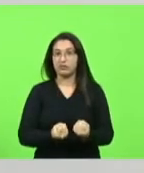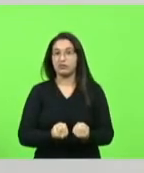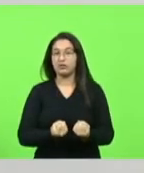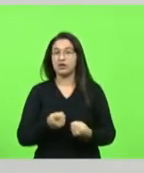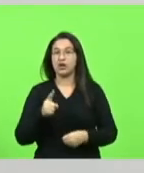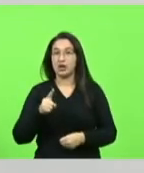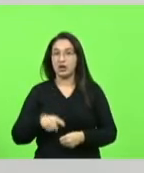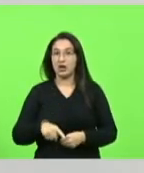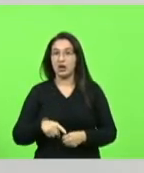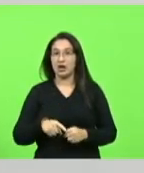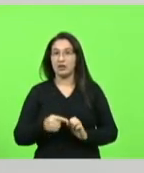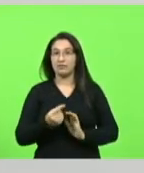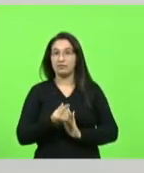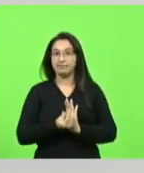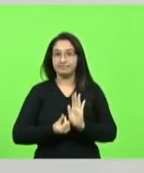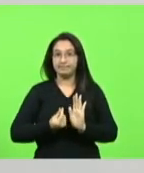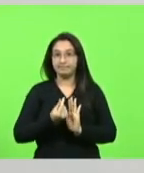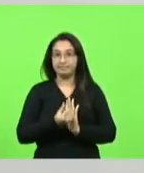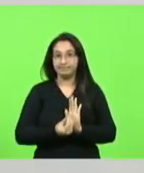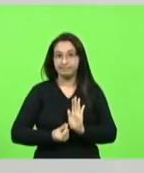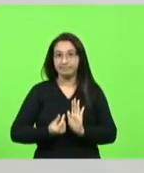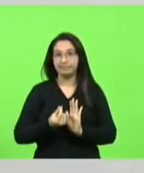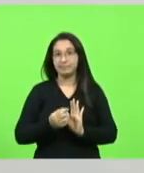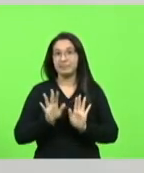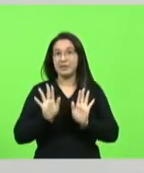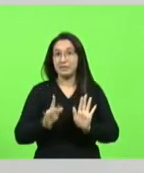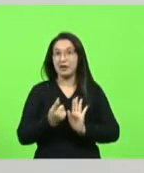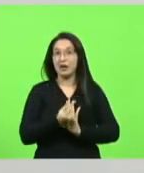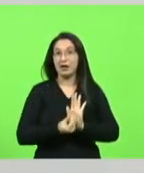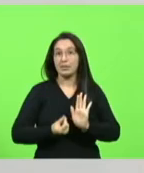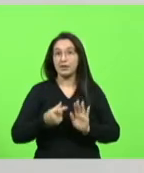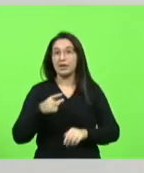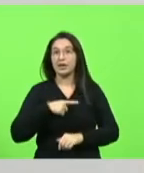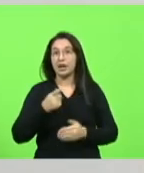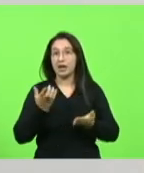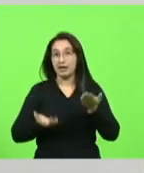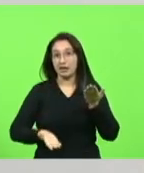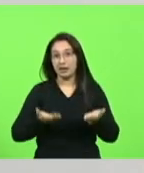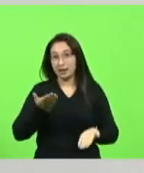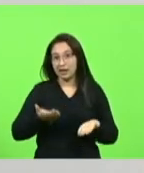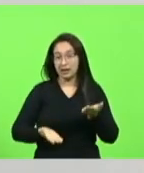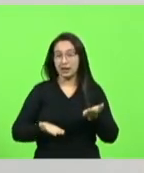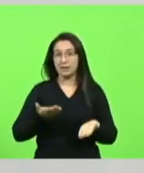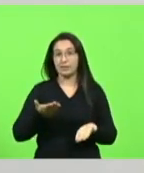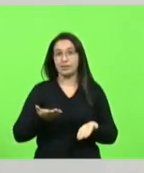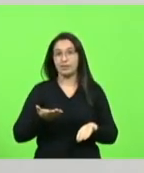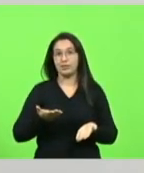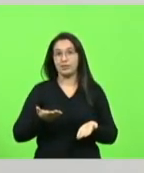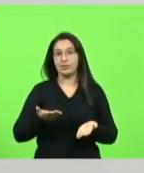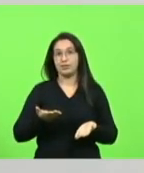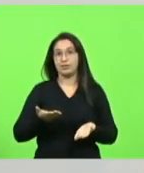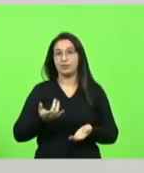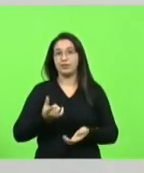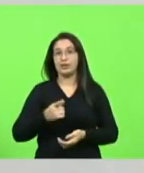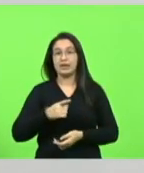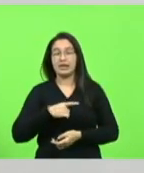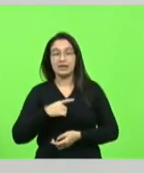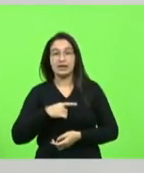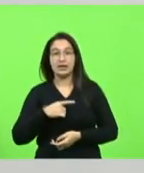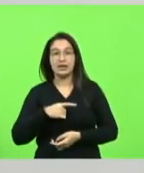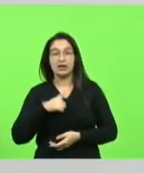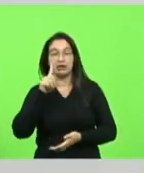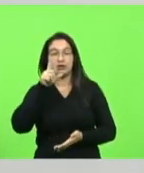capitalismo mas um capitalismo que tenha equilíbrio que tenha na sua mente e nas suas